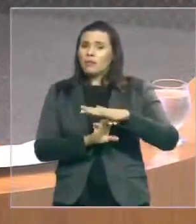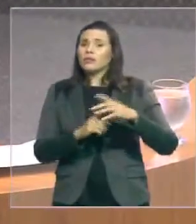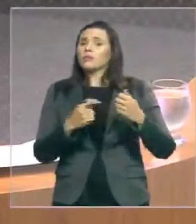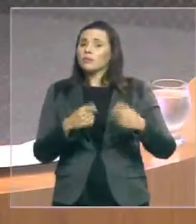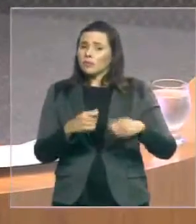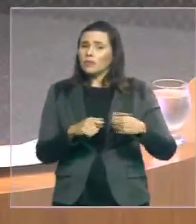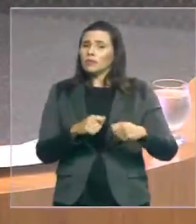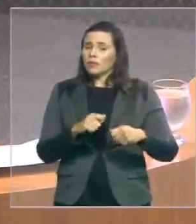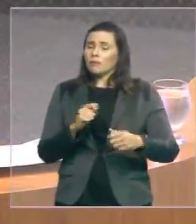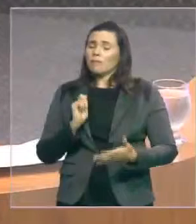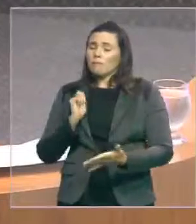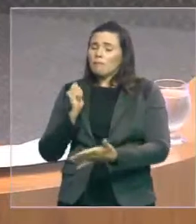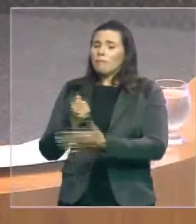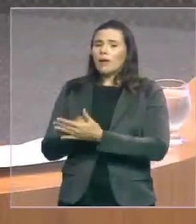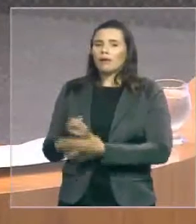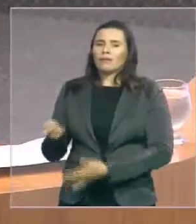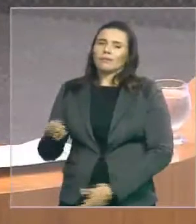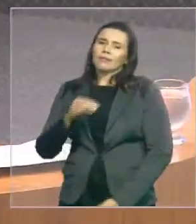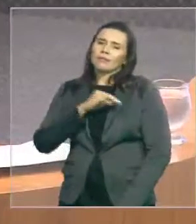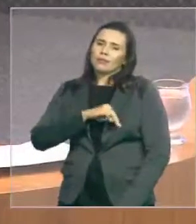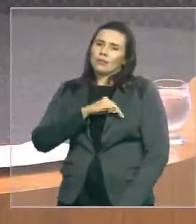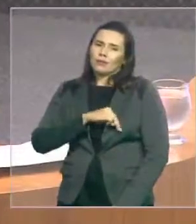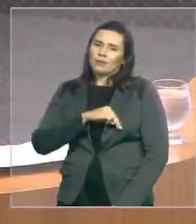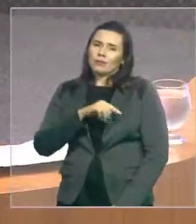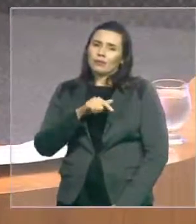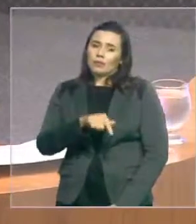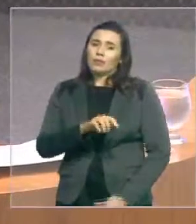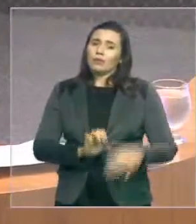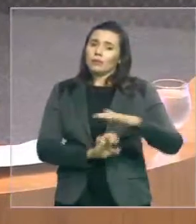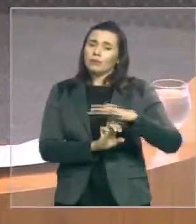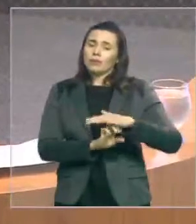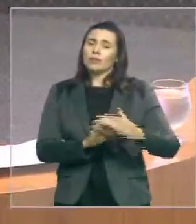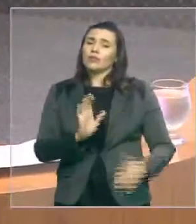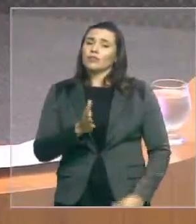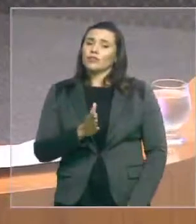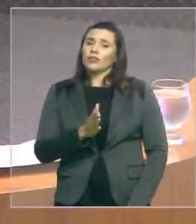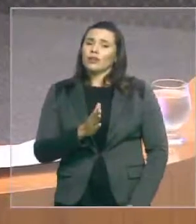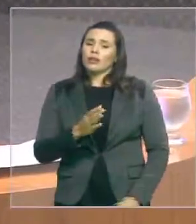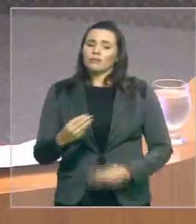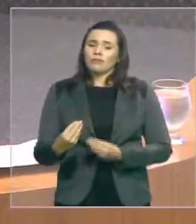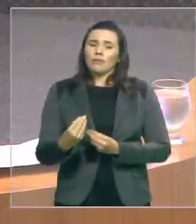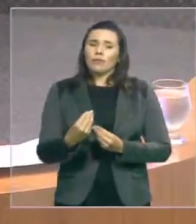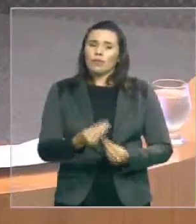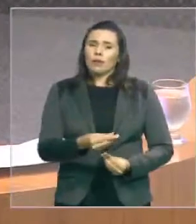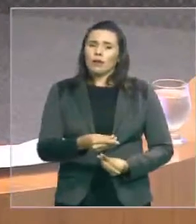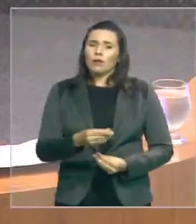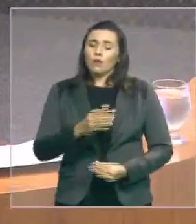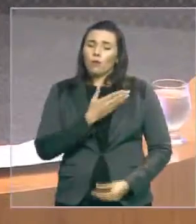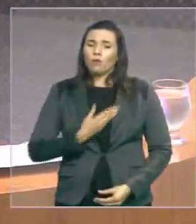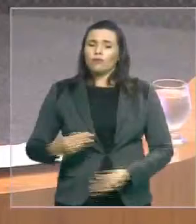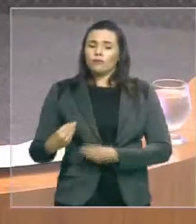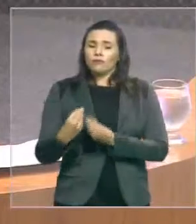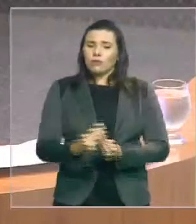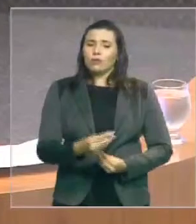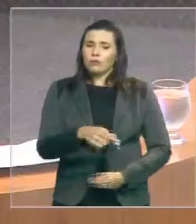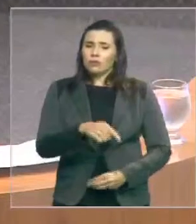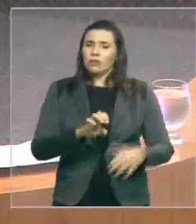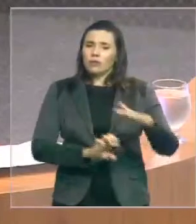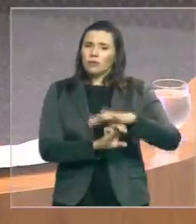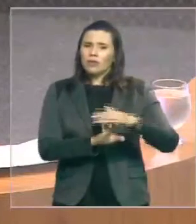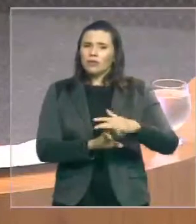3 milhões de reais. Na verdade, já recebeu o montante de 2.147